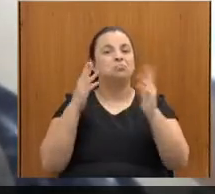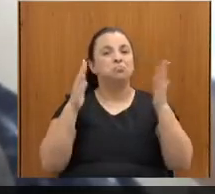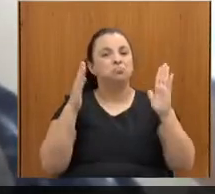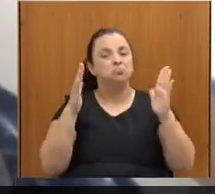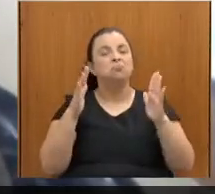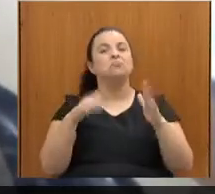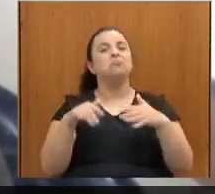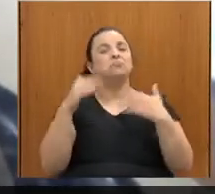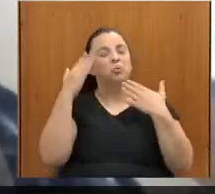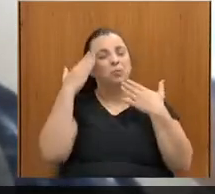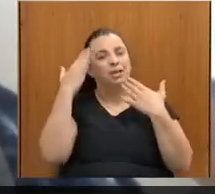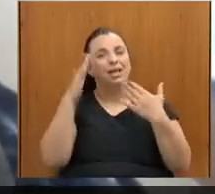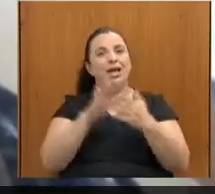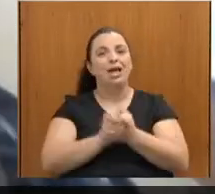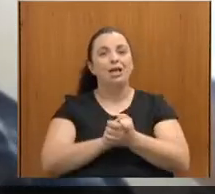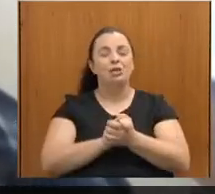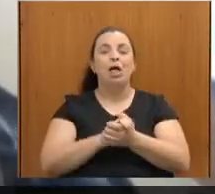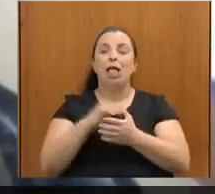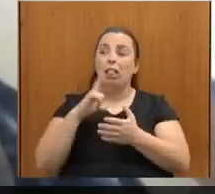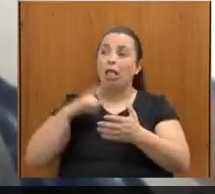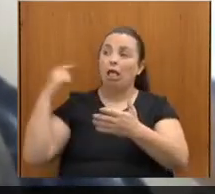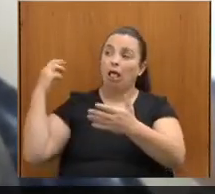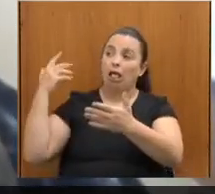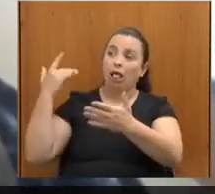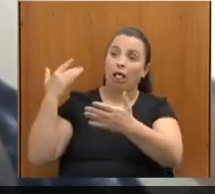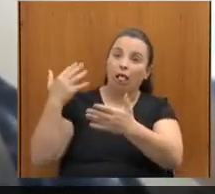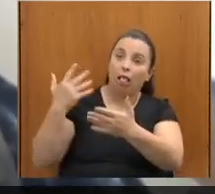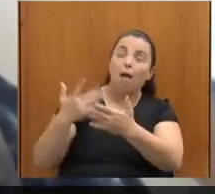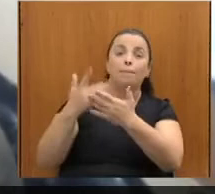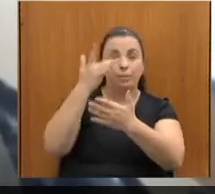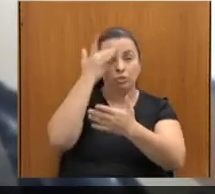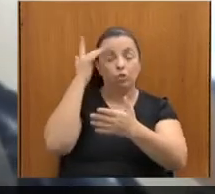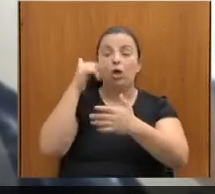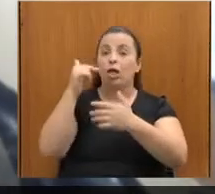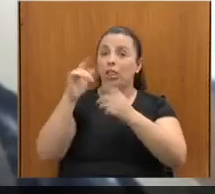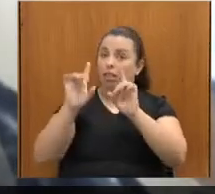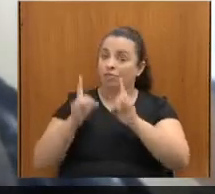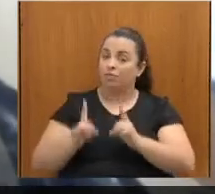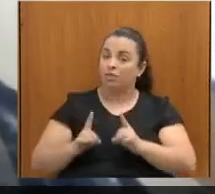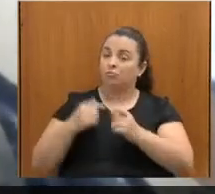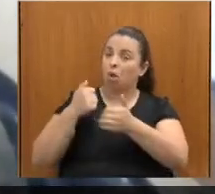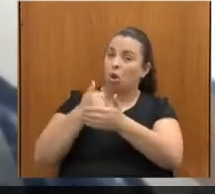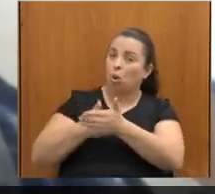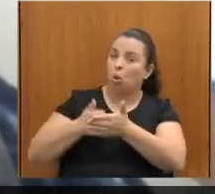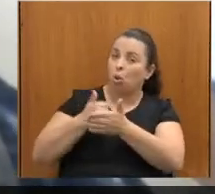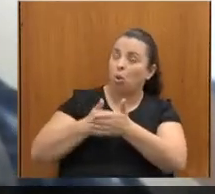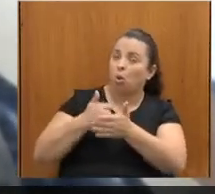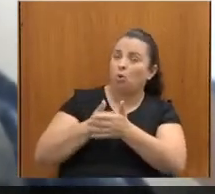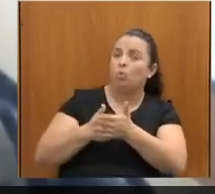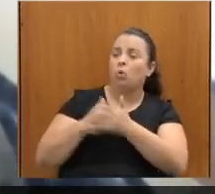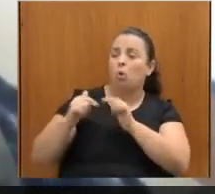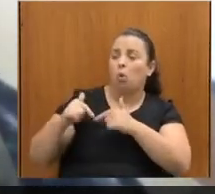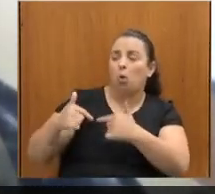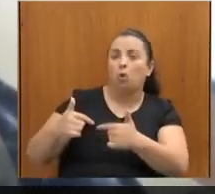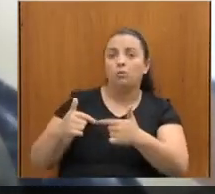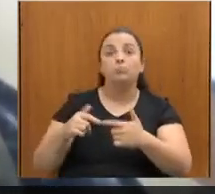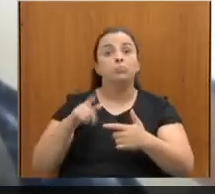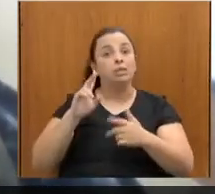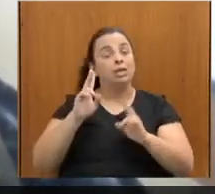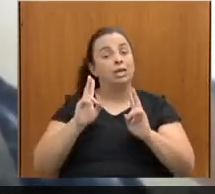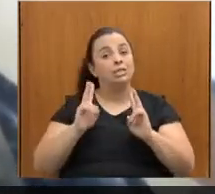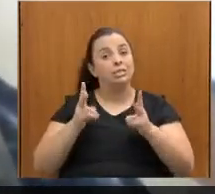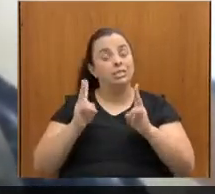luta das pessoas, é interessante a gente observar que sempre o segmento de pessoas com deficiência é um trabalho em